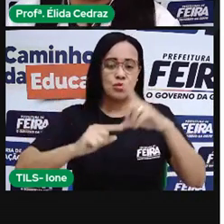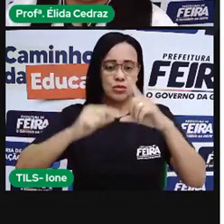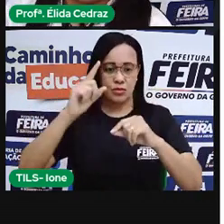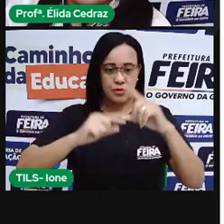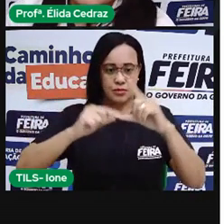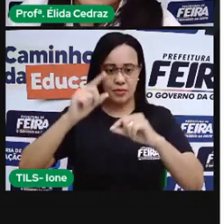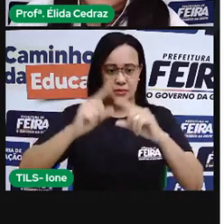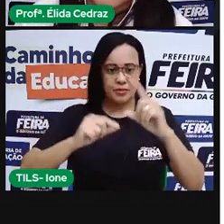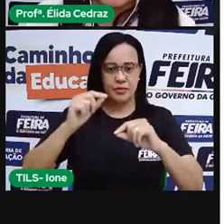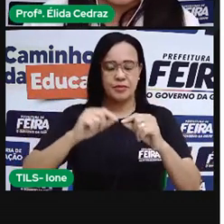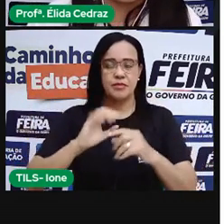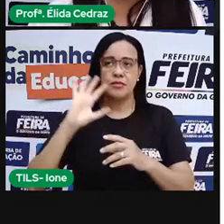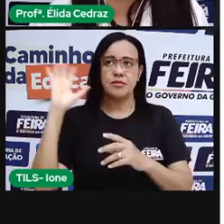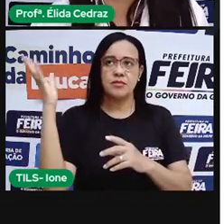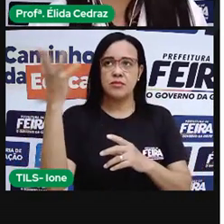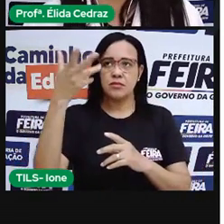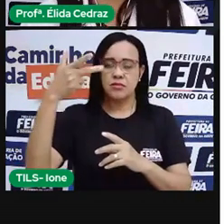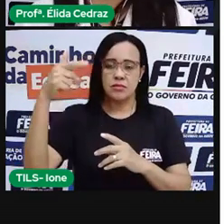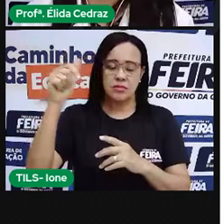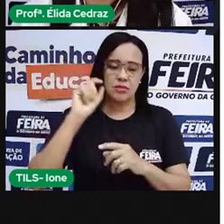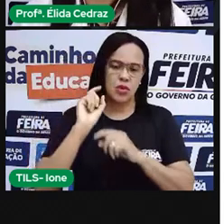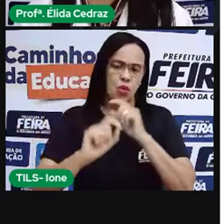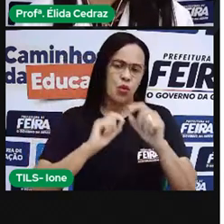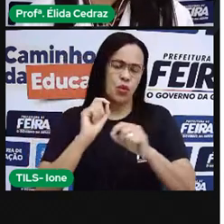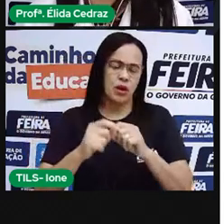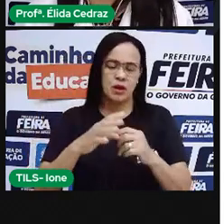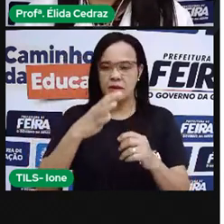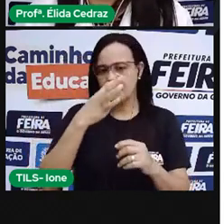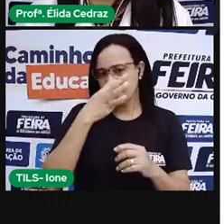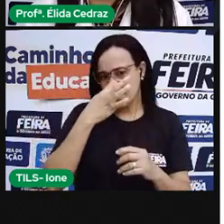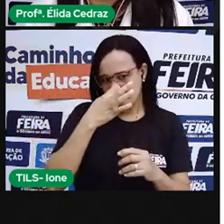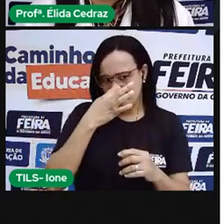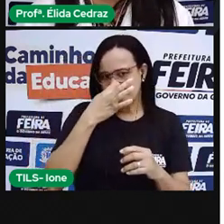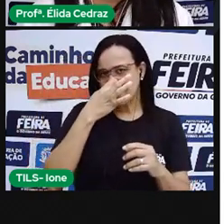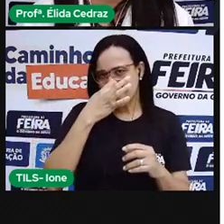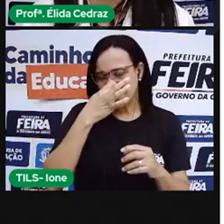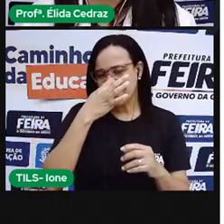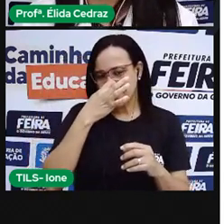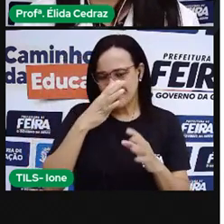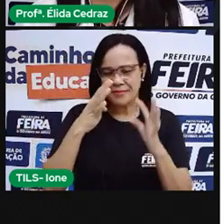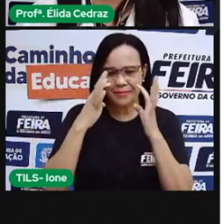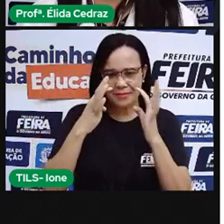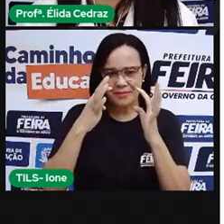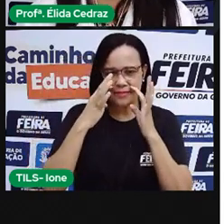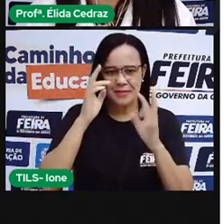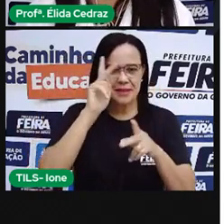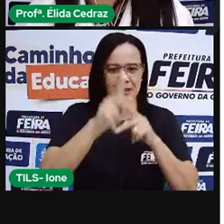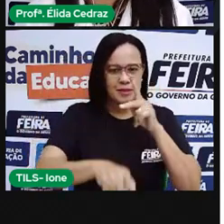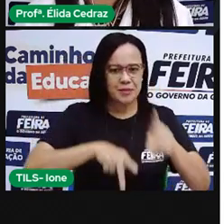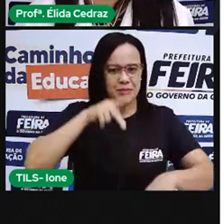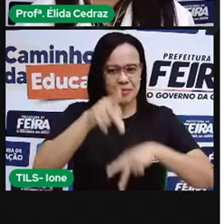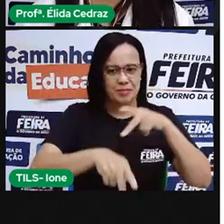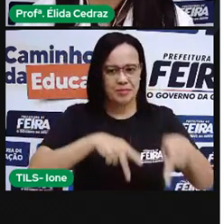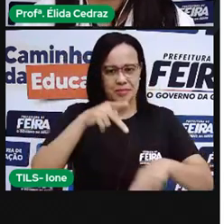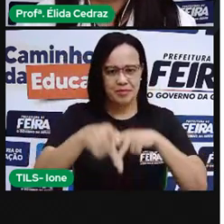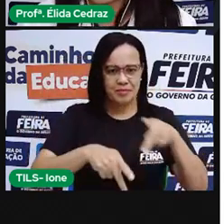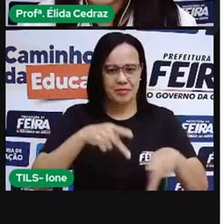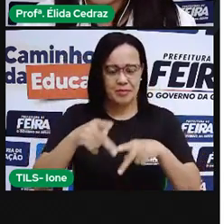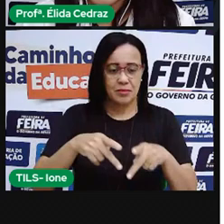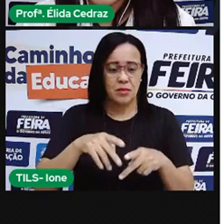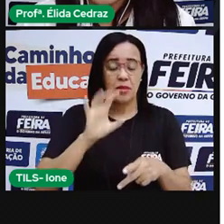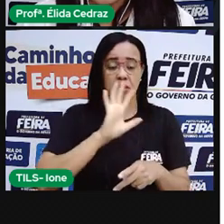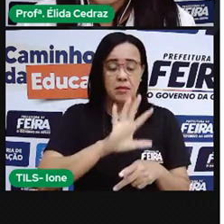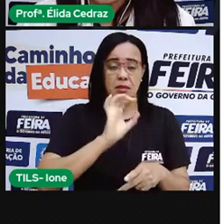O céu sempre chamou a atenção dos povos e cada um deles tem uma história sobre a